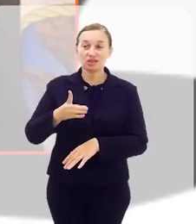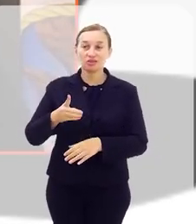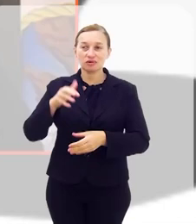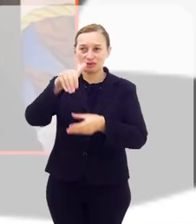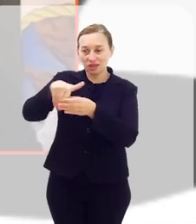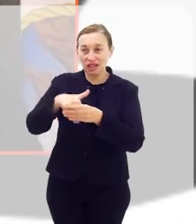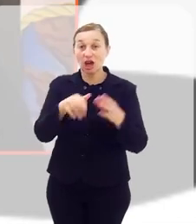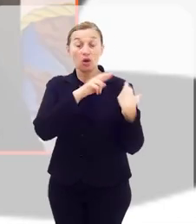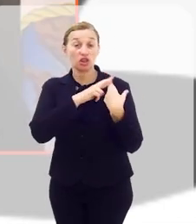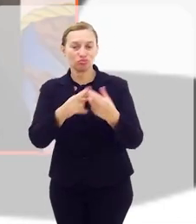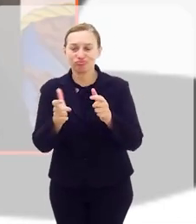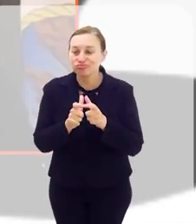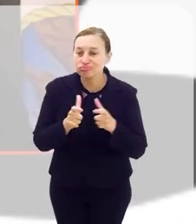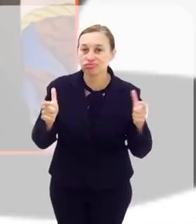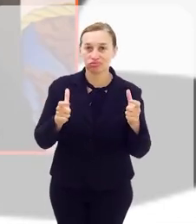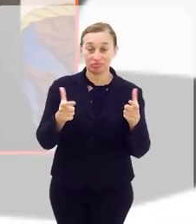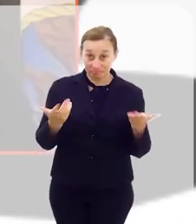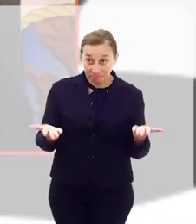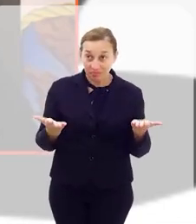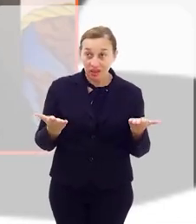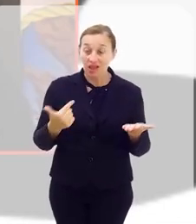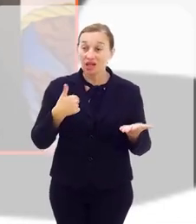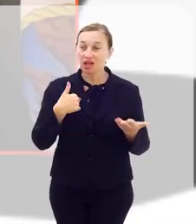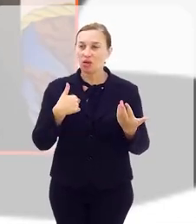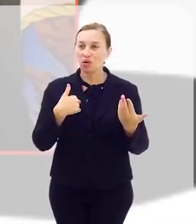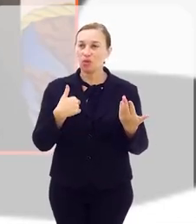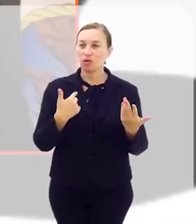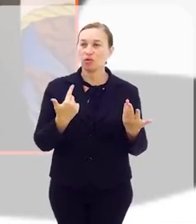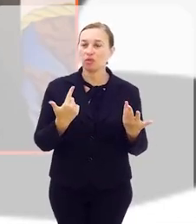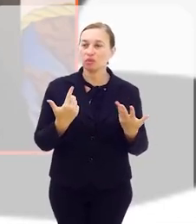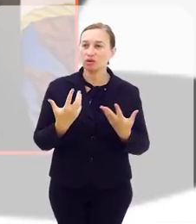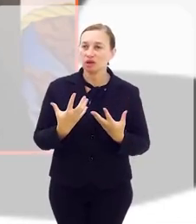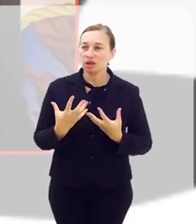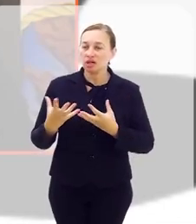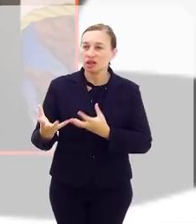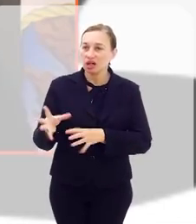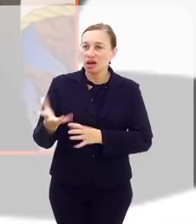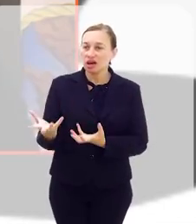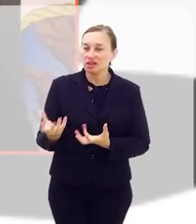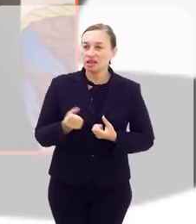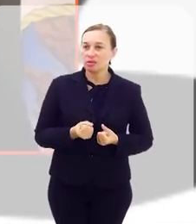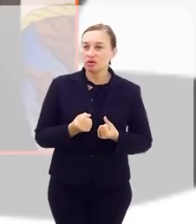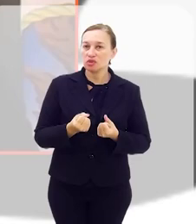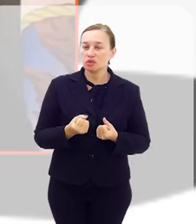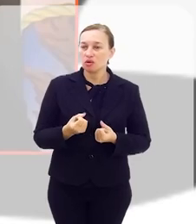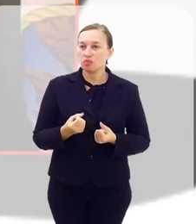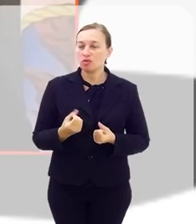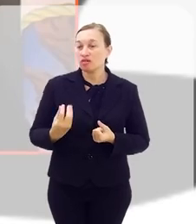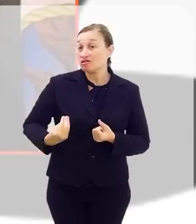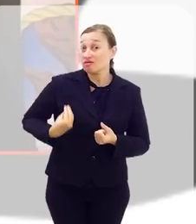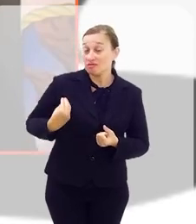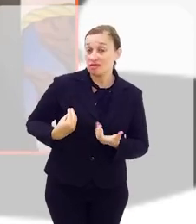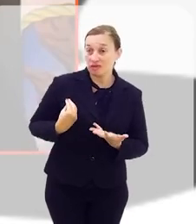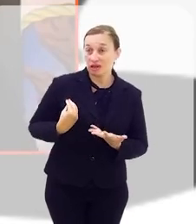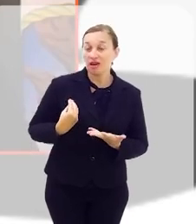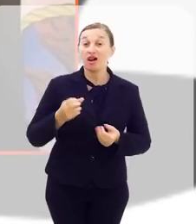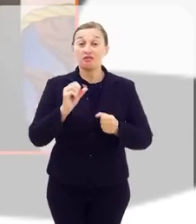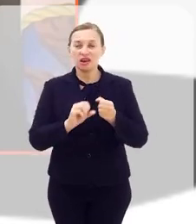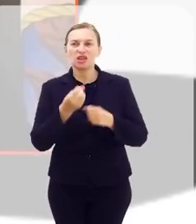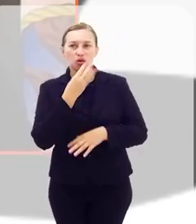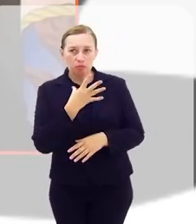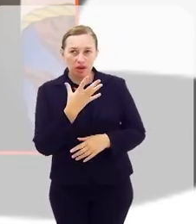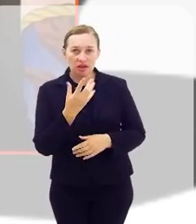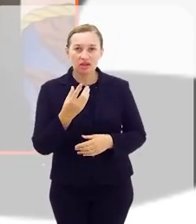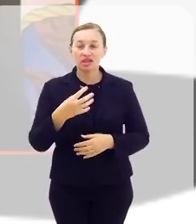votos. Então, é uma responsabilidade muito grande. E eu carrego isso como uma questão de sobrevivência. Como eu volto a repetir,